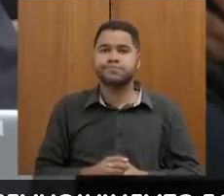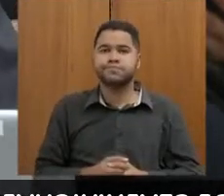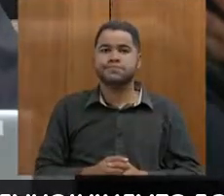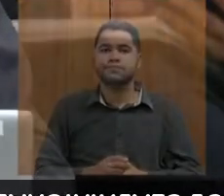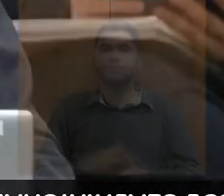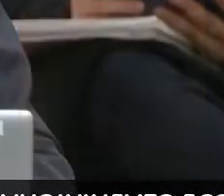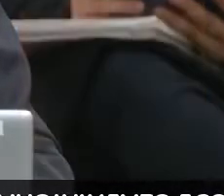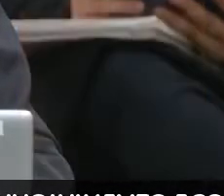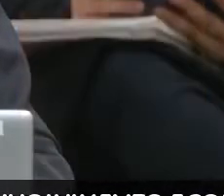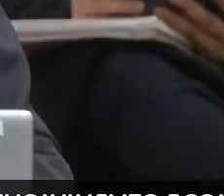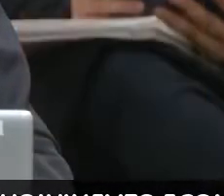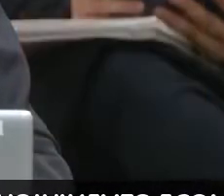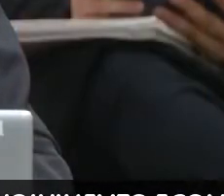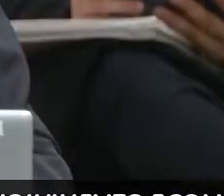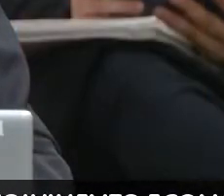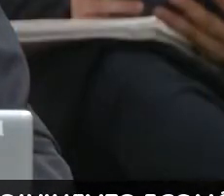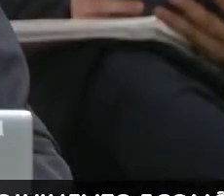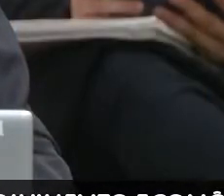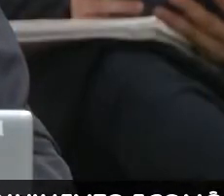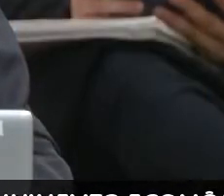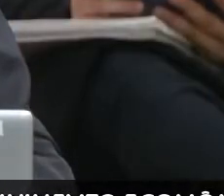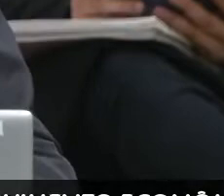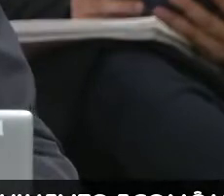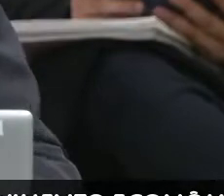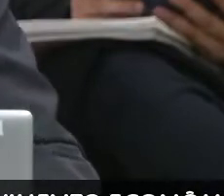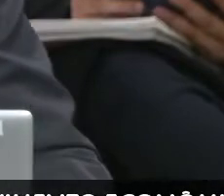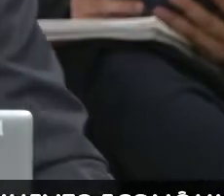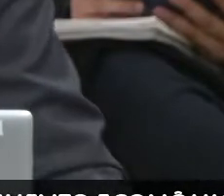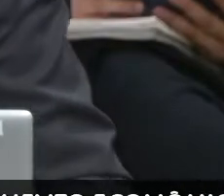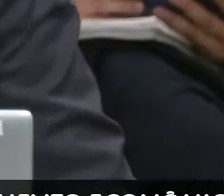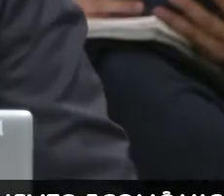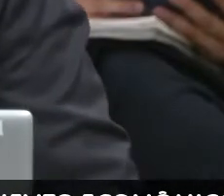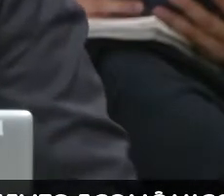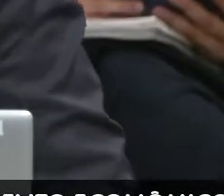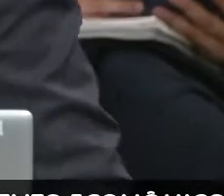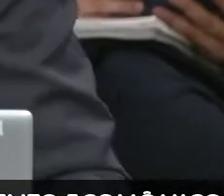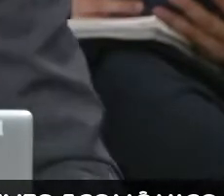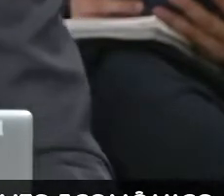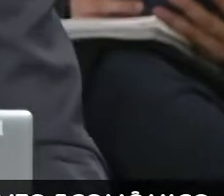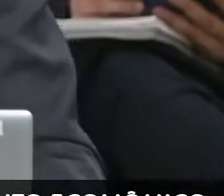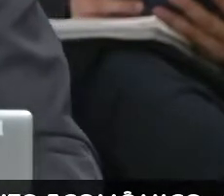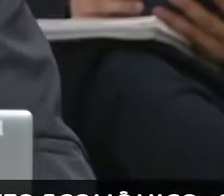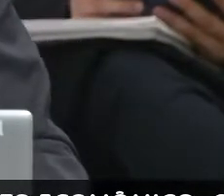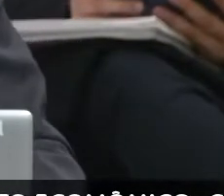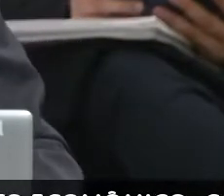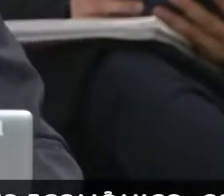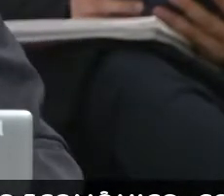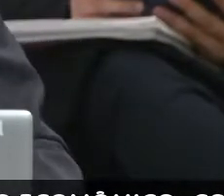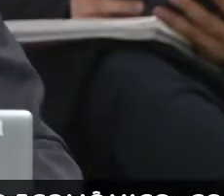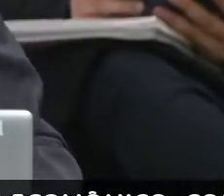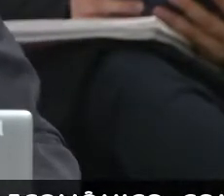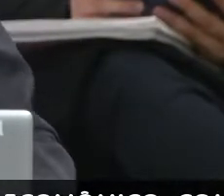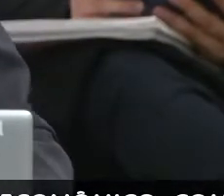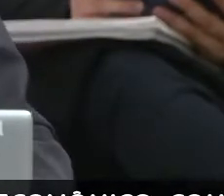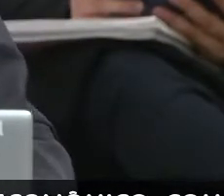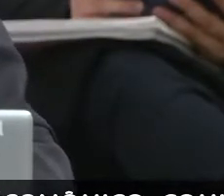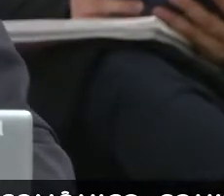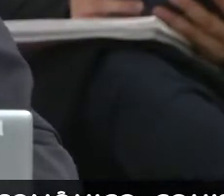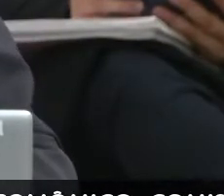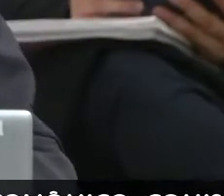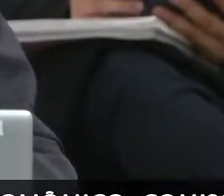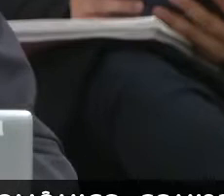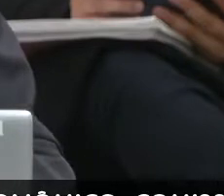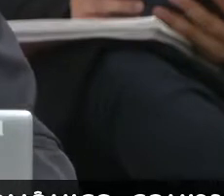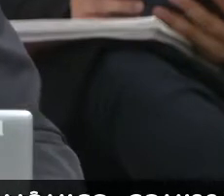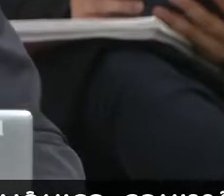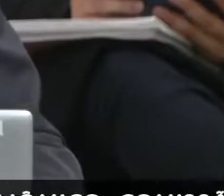registra a presença aqui do André Quintão, presencialmente, e da Celisa Laviola, também que esteve por aqui, e deve ter tido